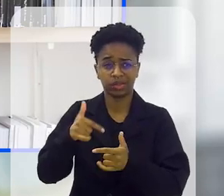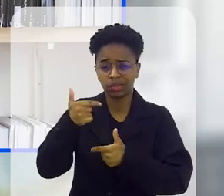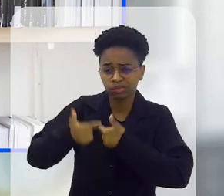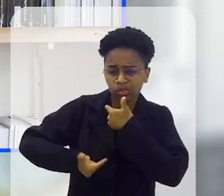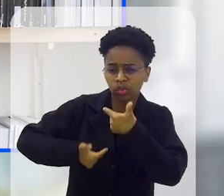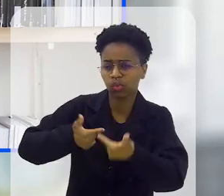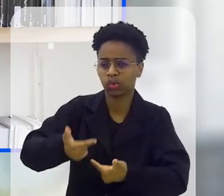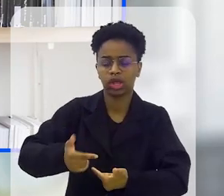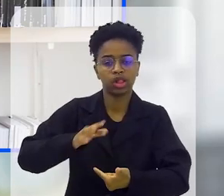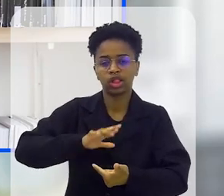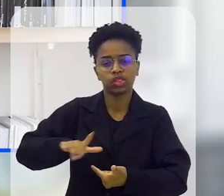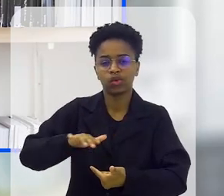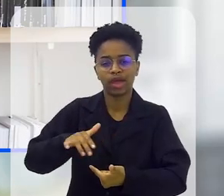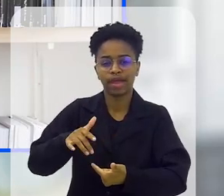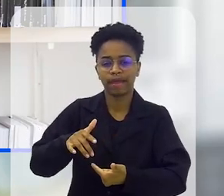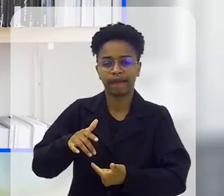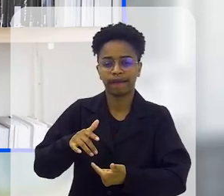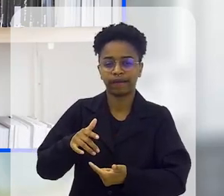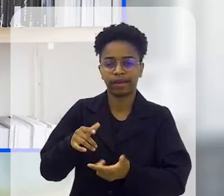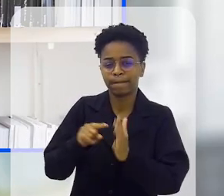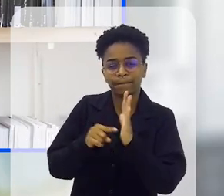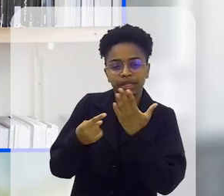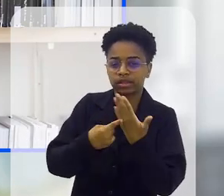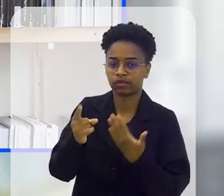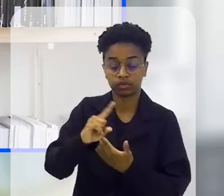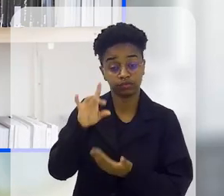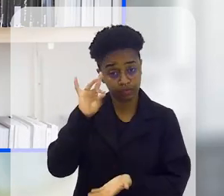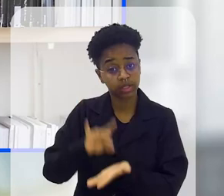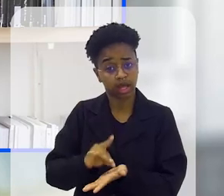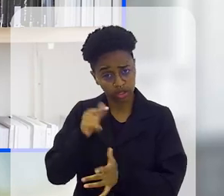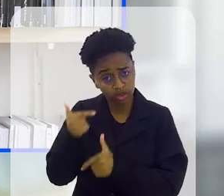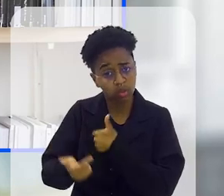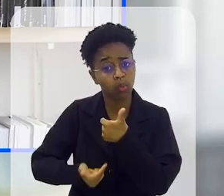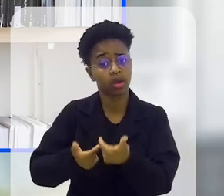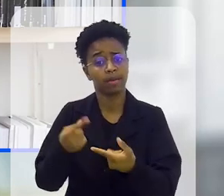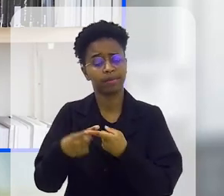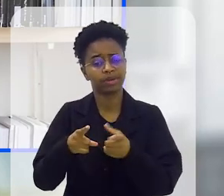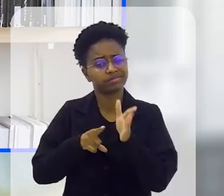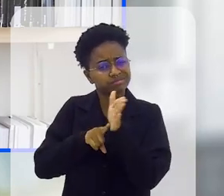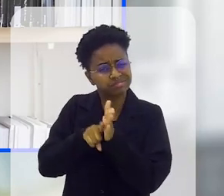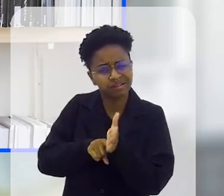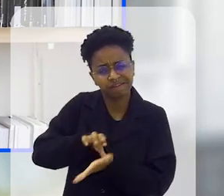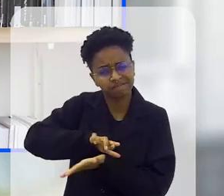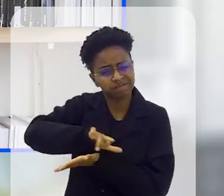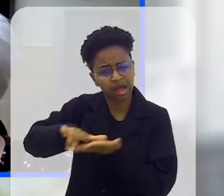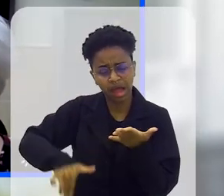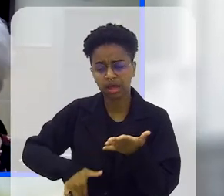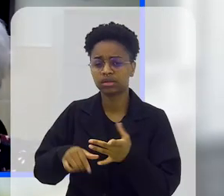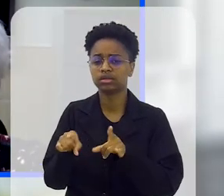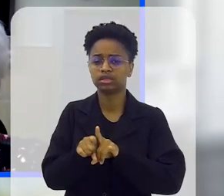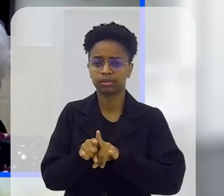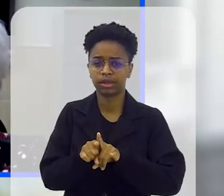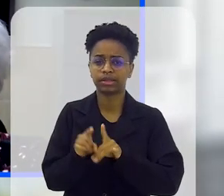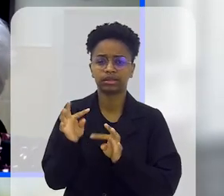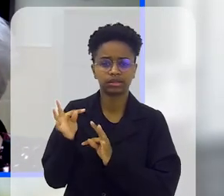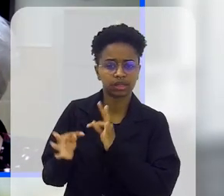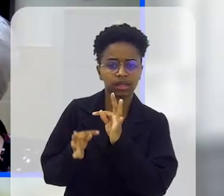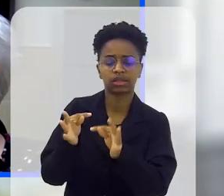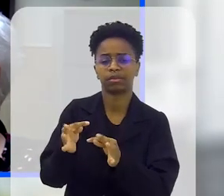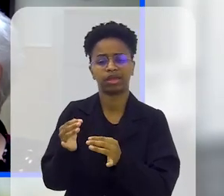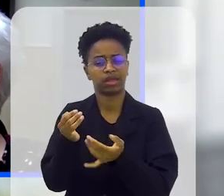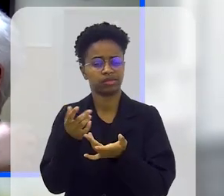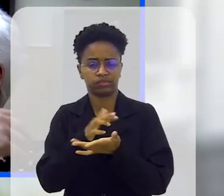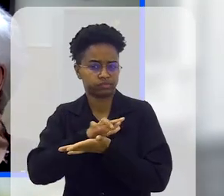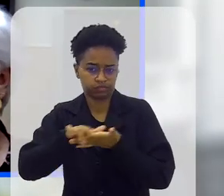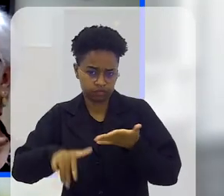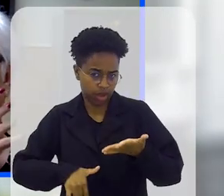batalha, não é figura de linguagem não, é real mesmo, né? Assim, são muitos exames, você faz, seja quimioterapia,